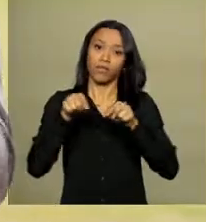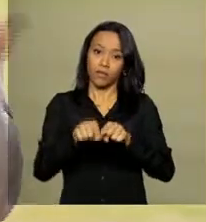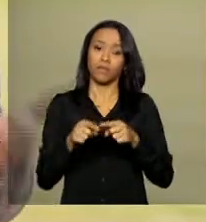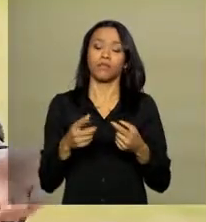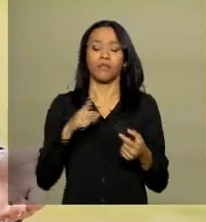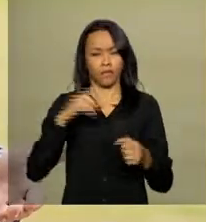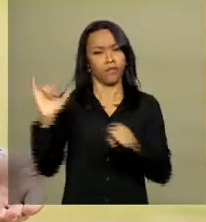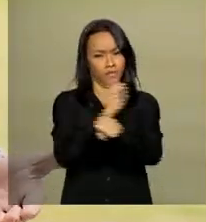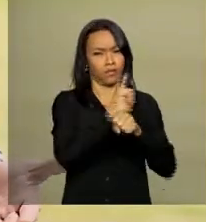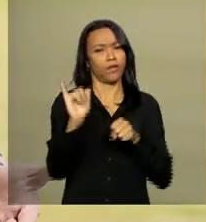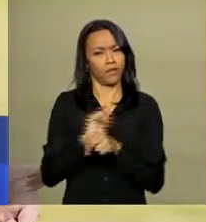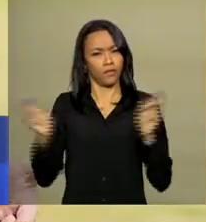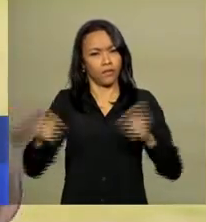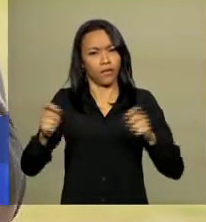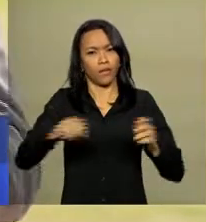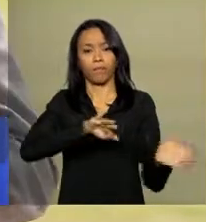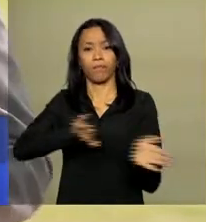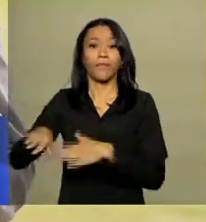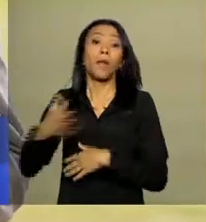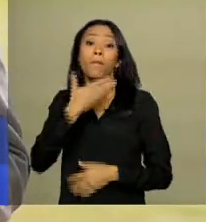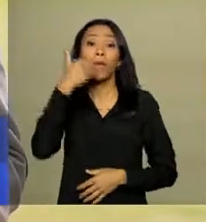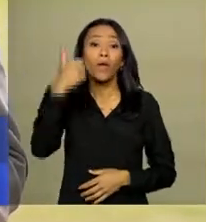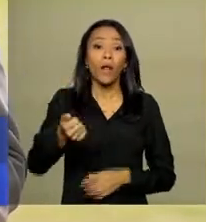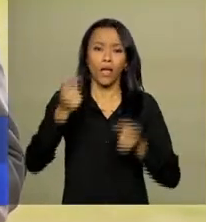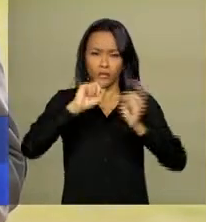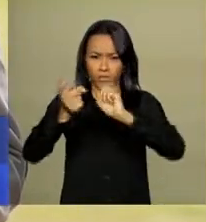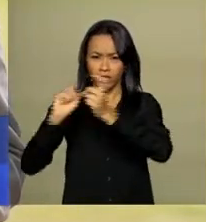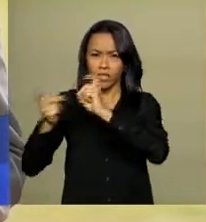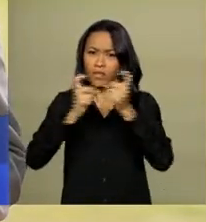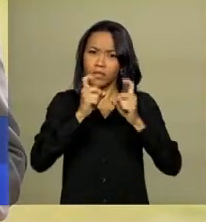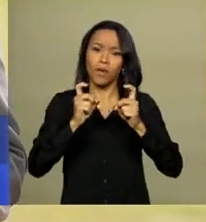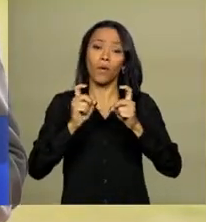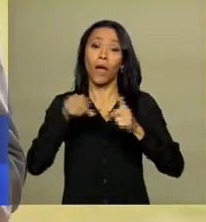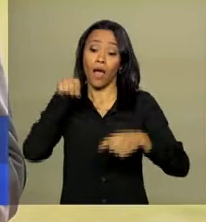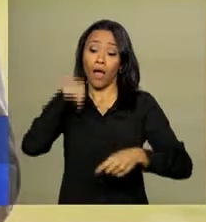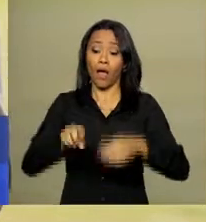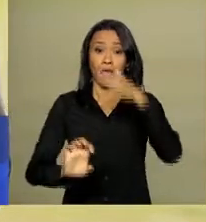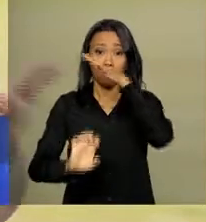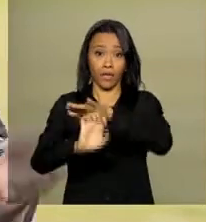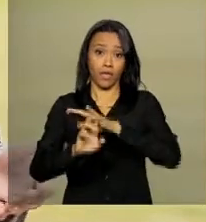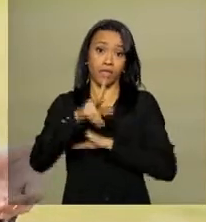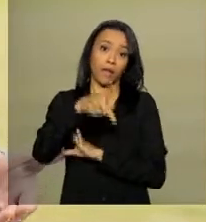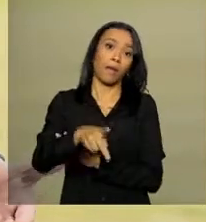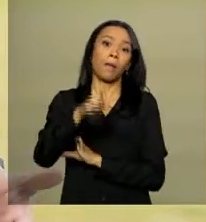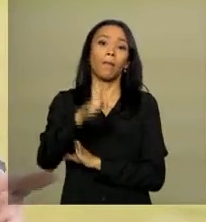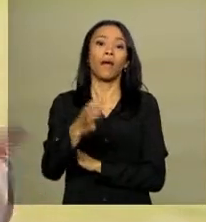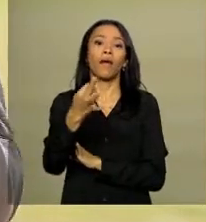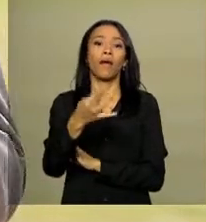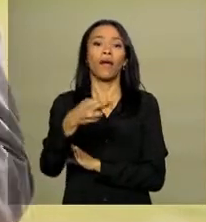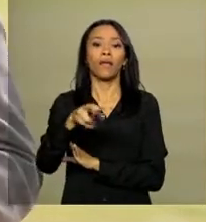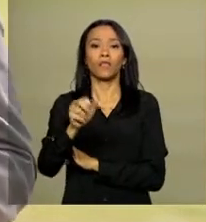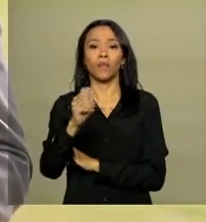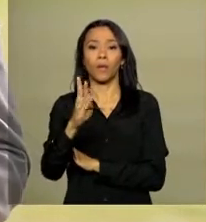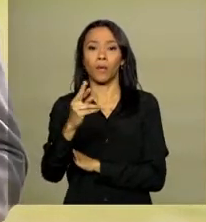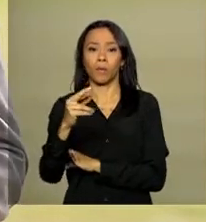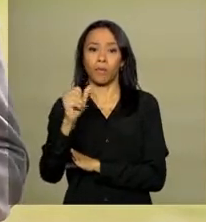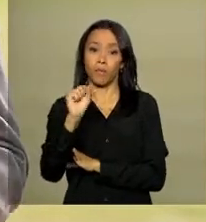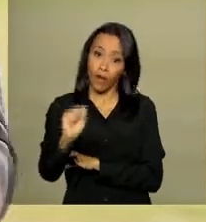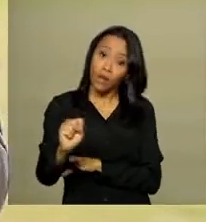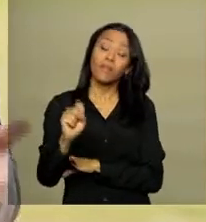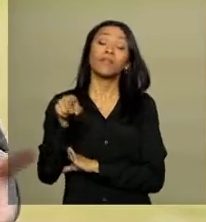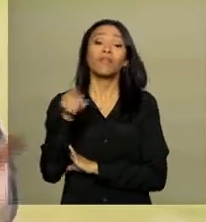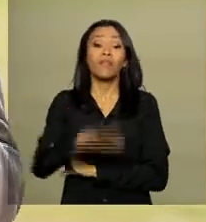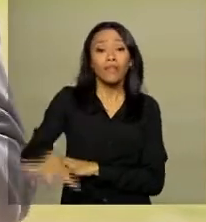Para aprimorar a gestão, trazer mais eficiência à maior empresa estatal do país, estratégica no papel de produção de energia